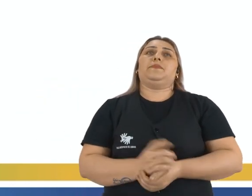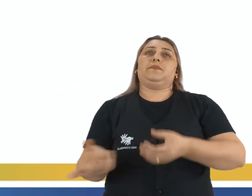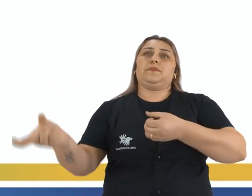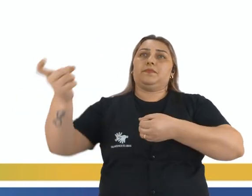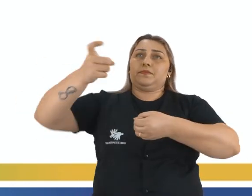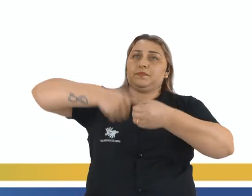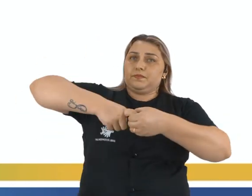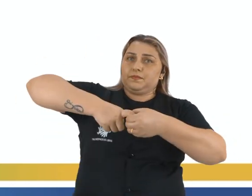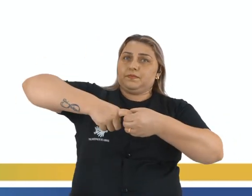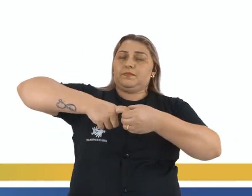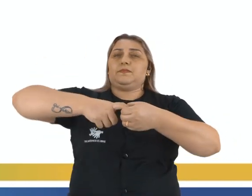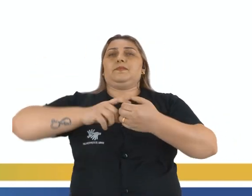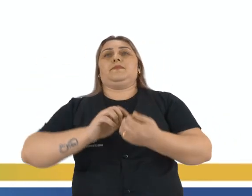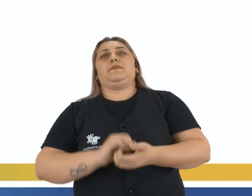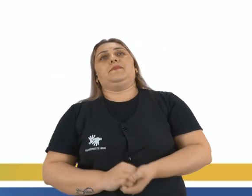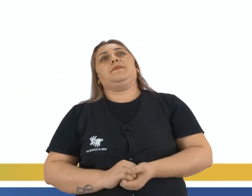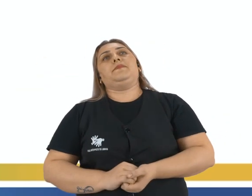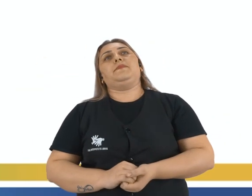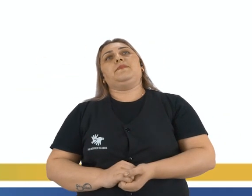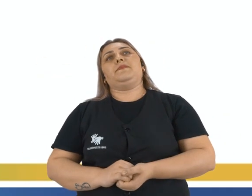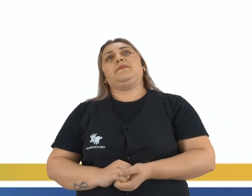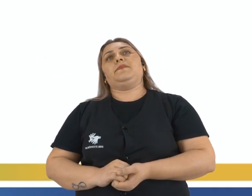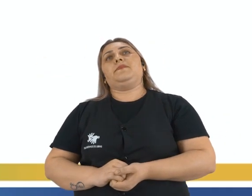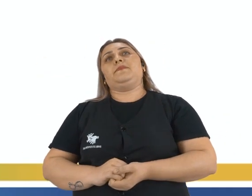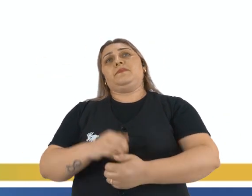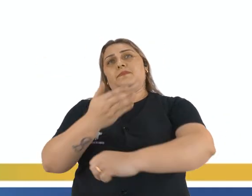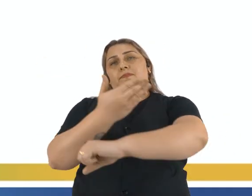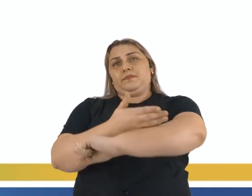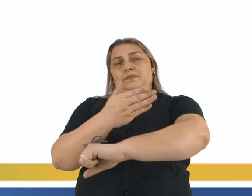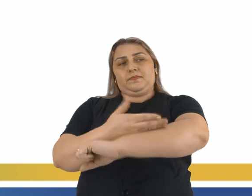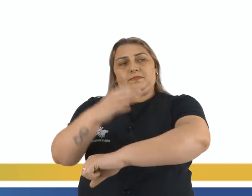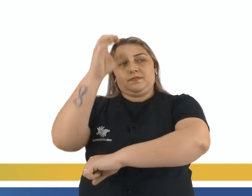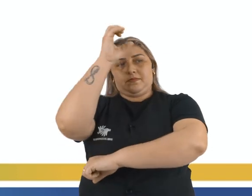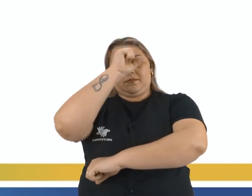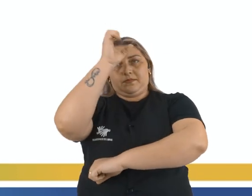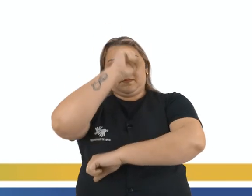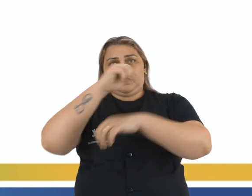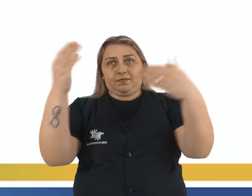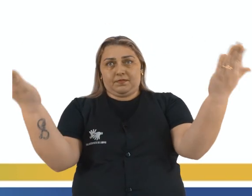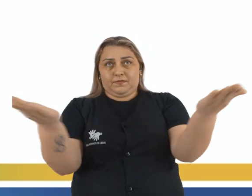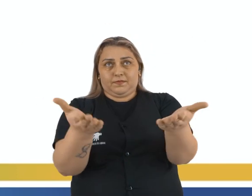Vamos, então, exercitar o que nós aprendemos hoje?